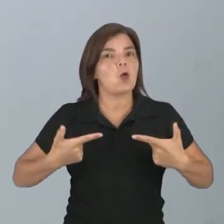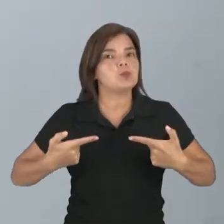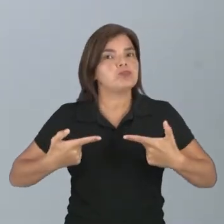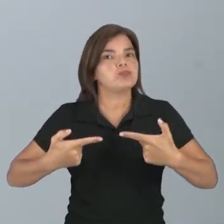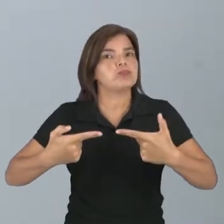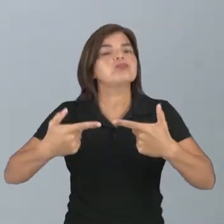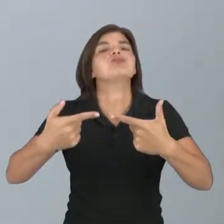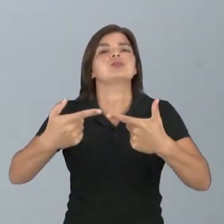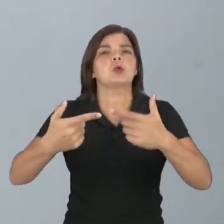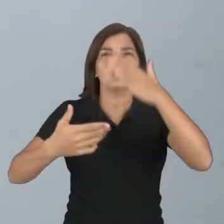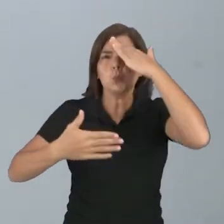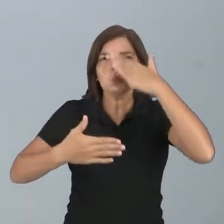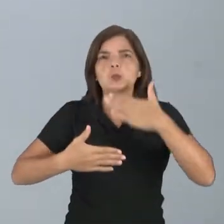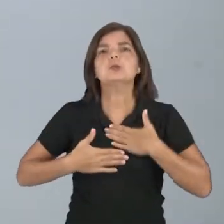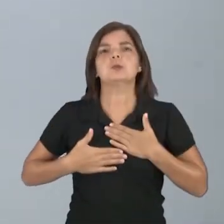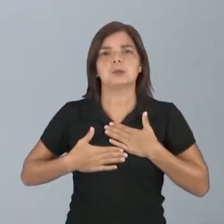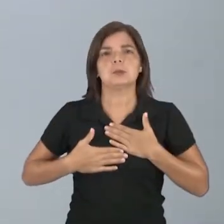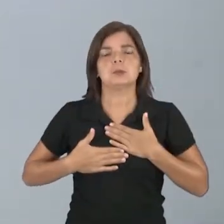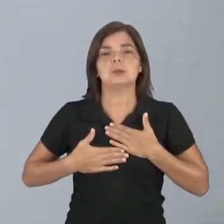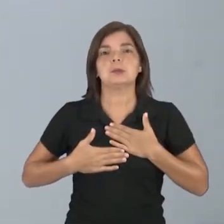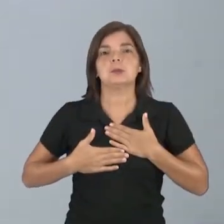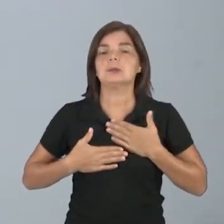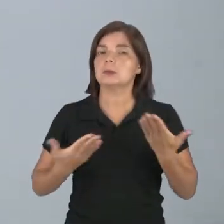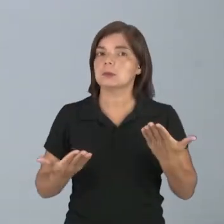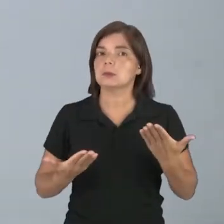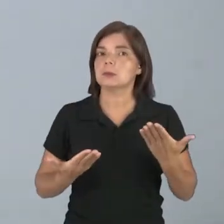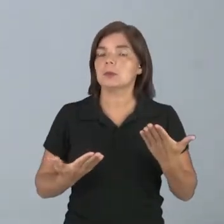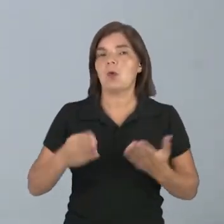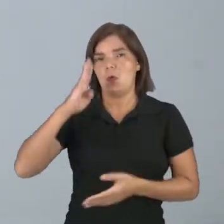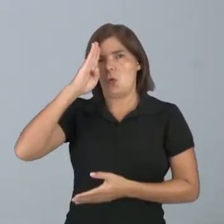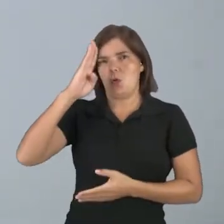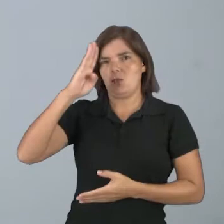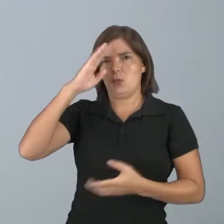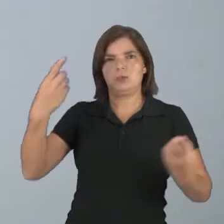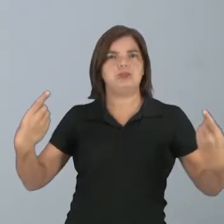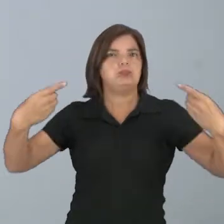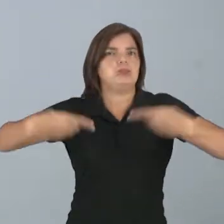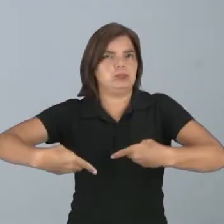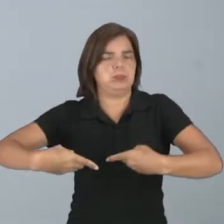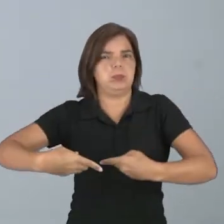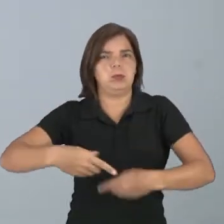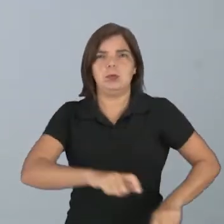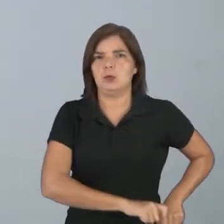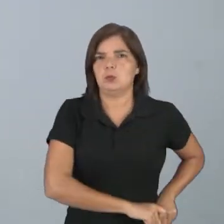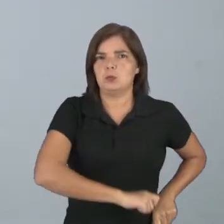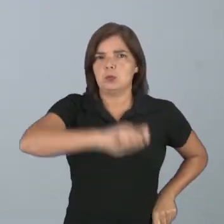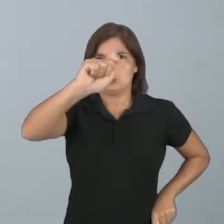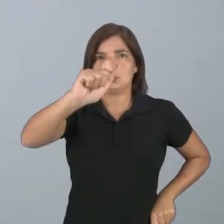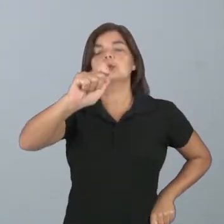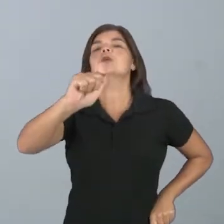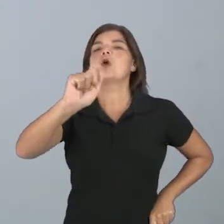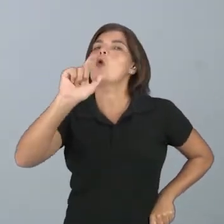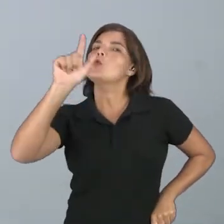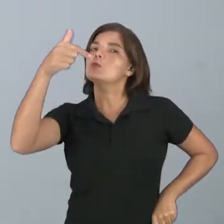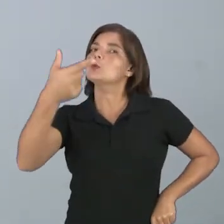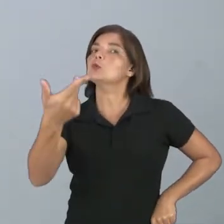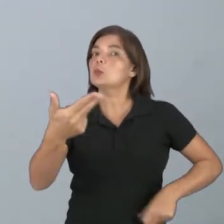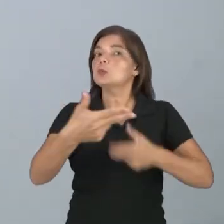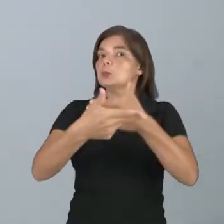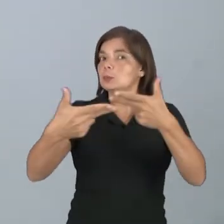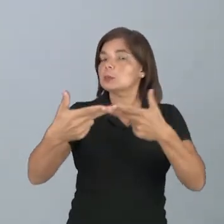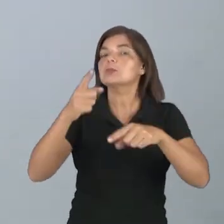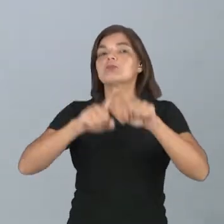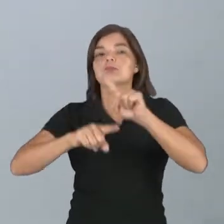se davam de forma corporal. Exército contra exército, na espada, usando alguns outros instrumentos.